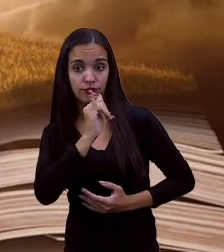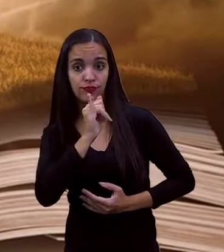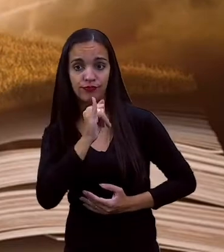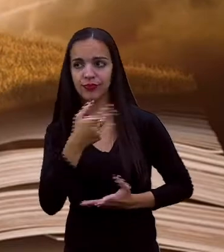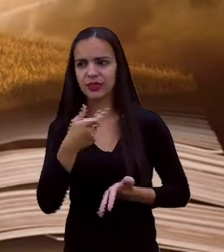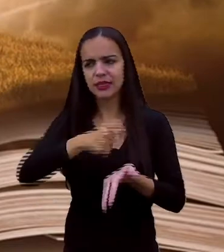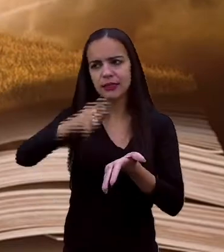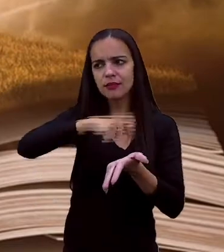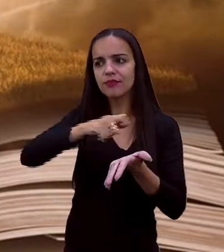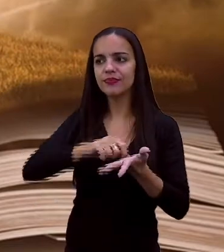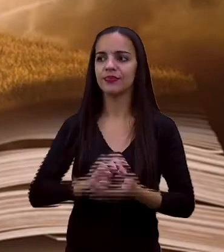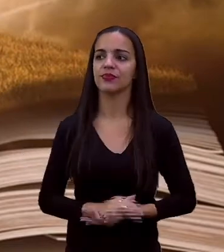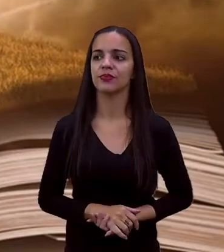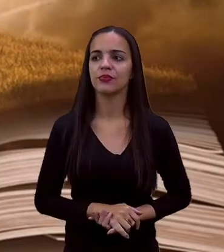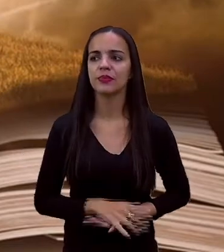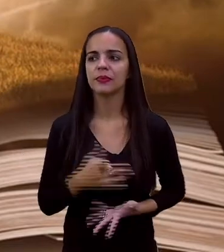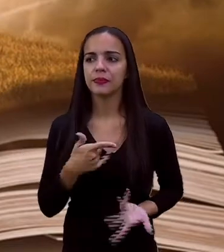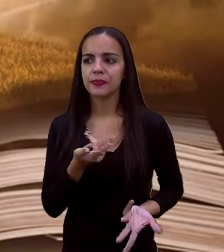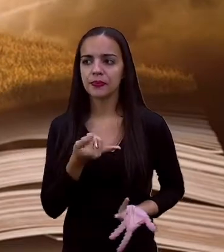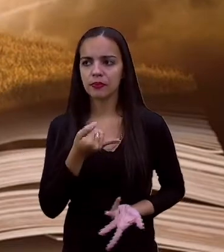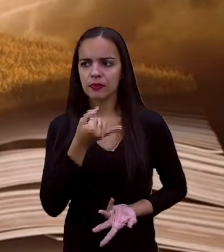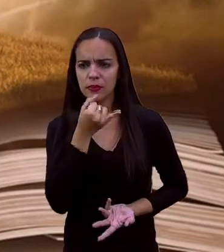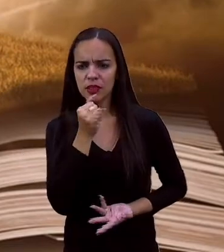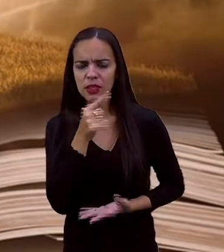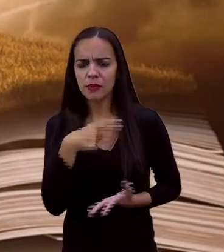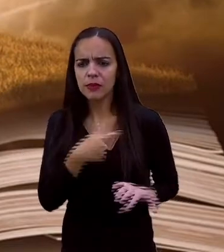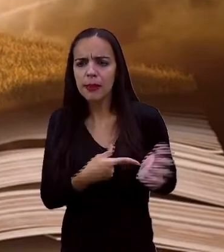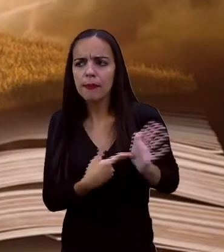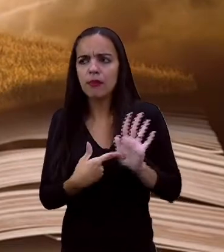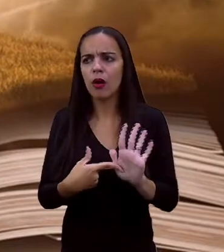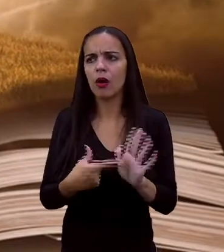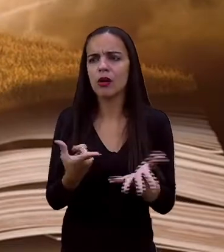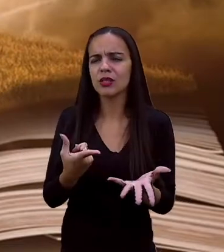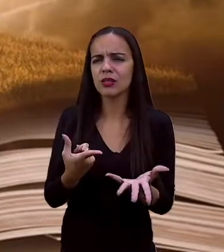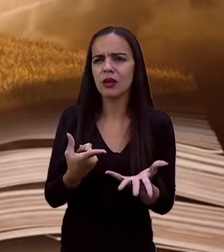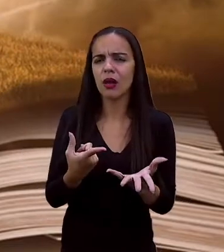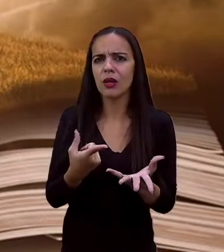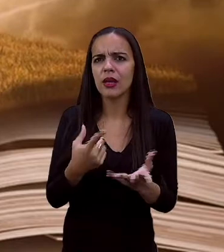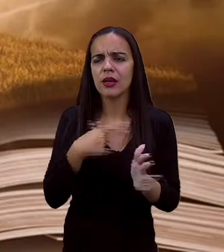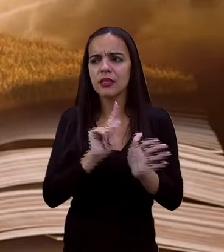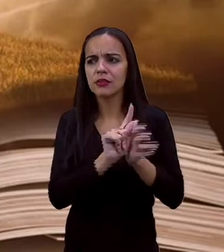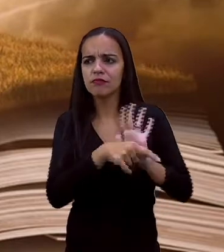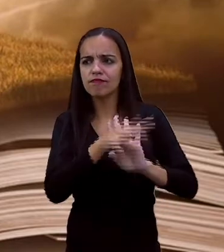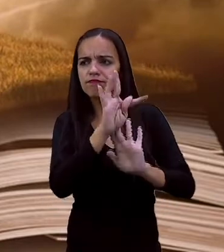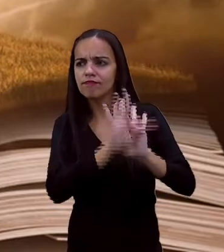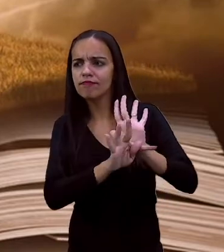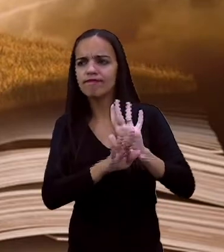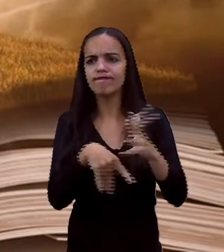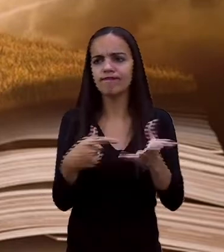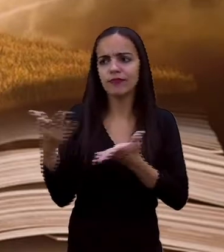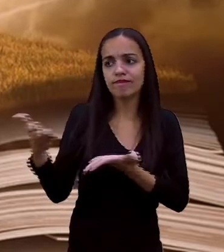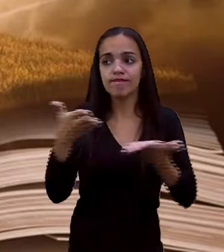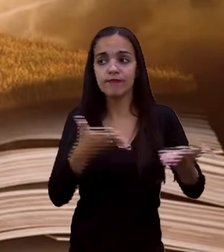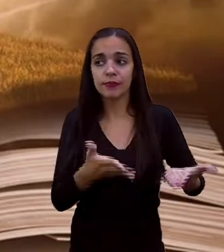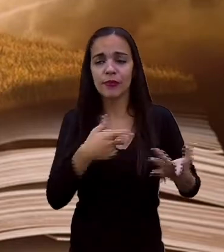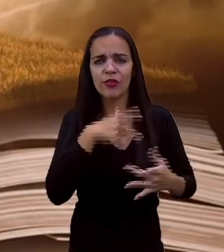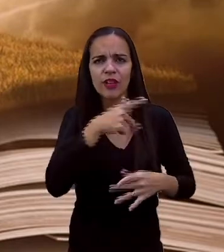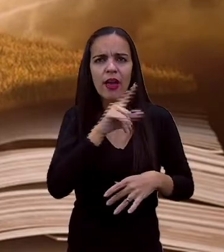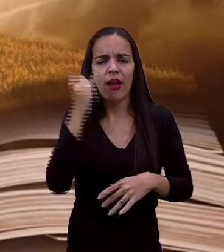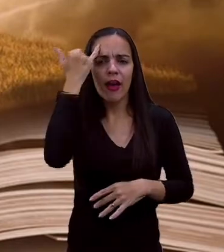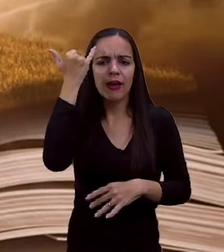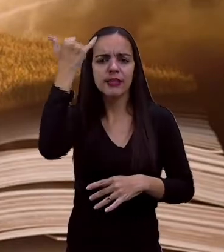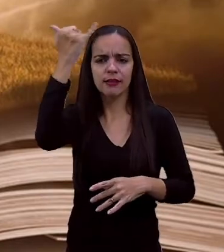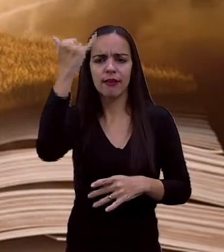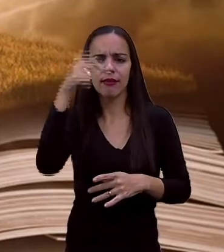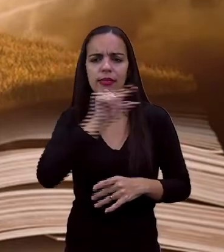tratar isso de forma muito mais profunda do que nos outros gêneros textuais. Então ele vai trazer essa ideia psicológica